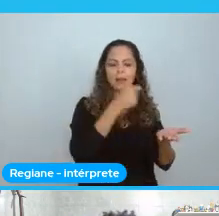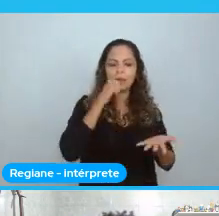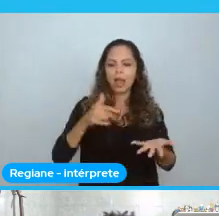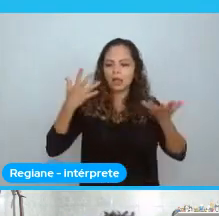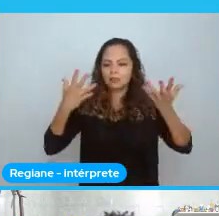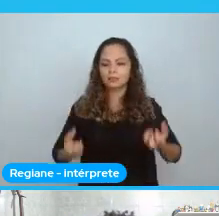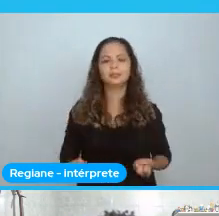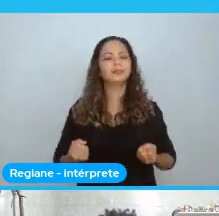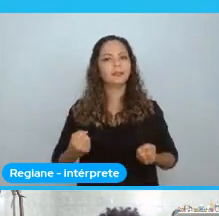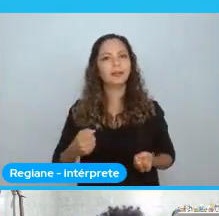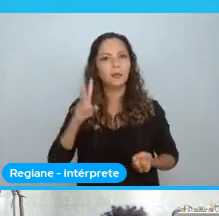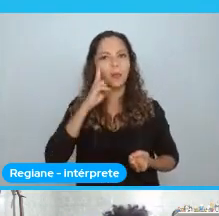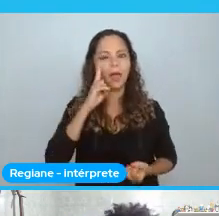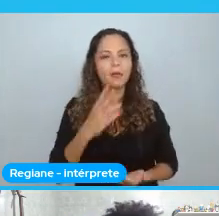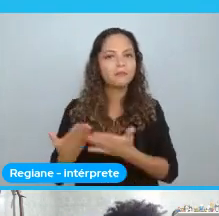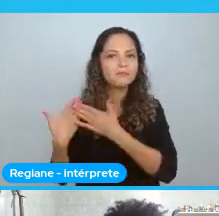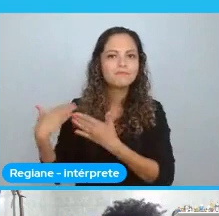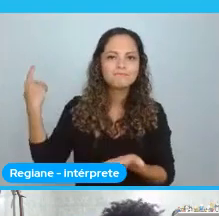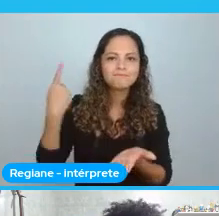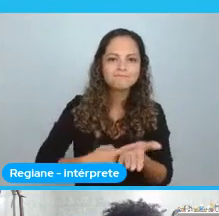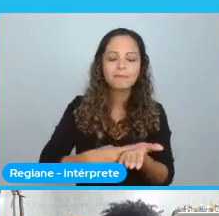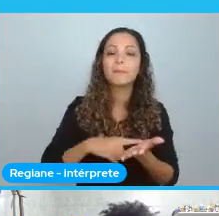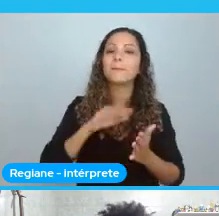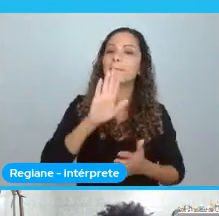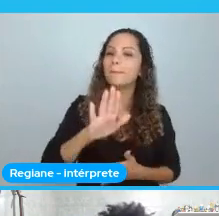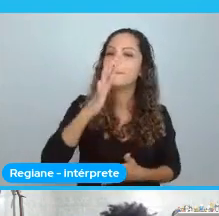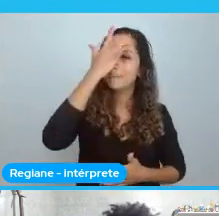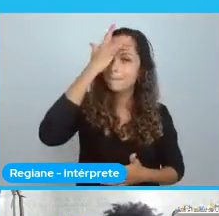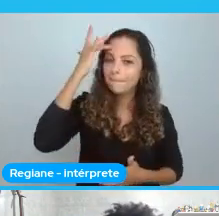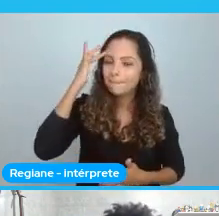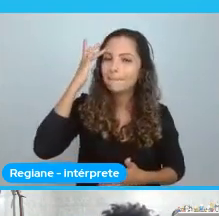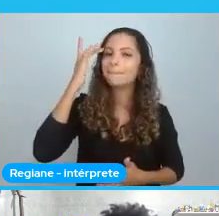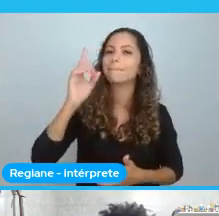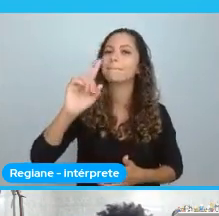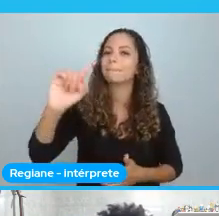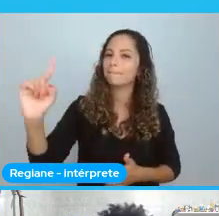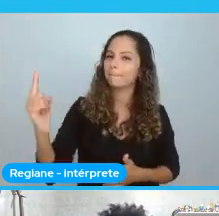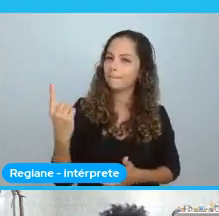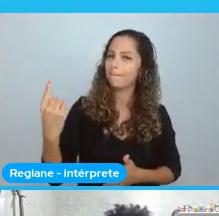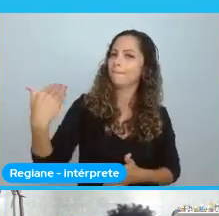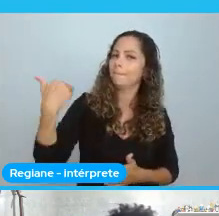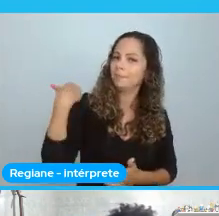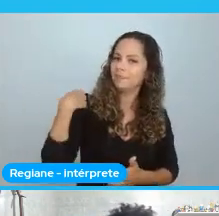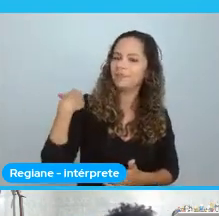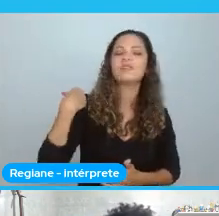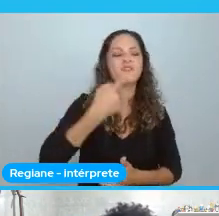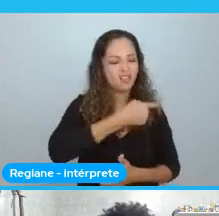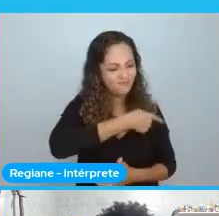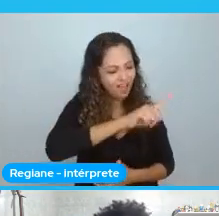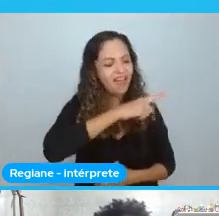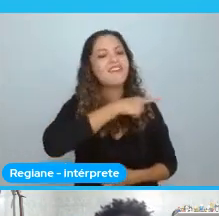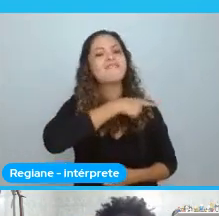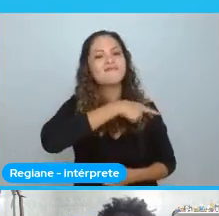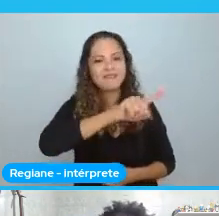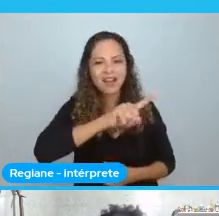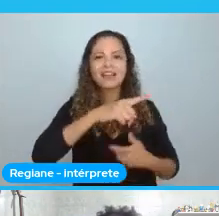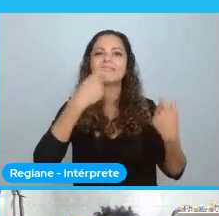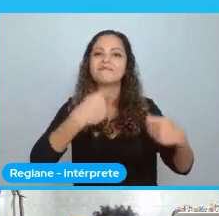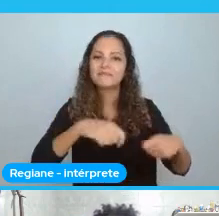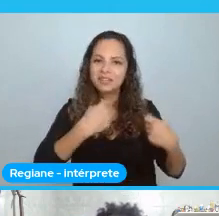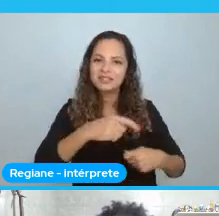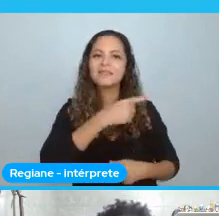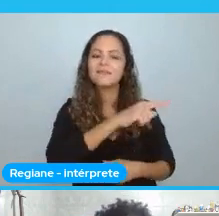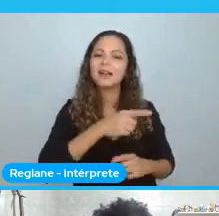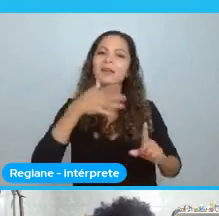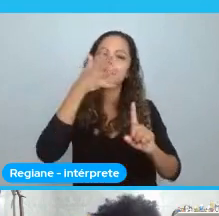sério mesmo. Mas aí. Teve uma pessoa. Que estava o tempo todo. Dizendo. Você vai sim. Sua palestra. Foi uma das palestras mais votadas. Naquele tempo. As palestras